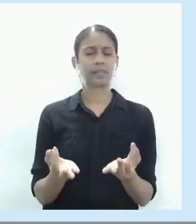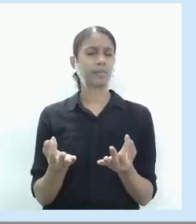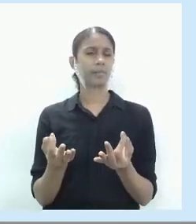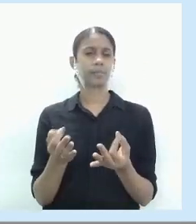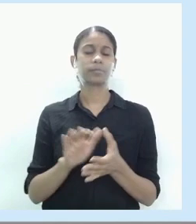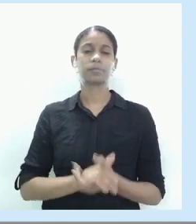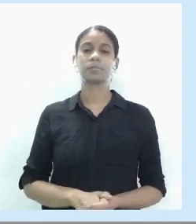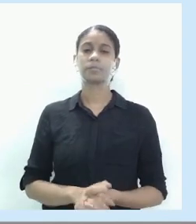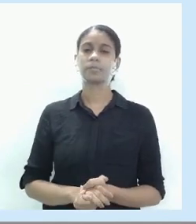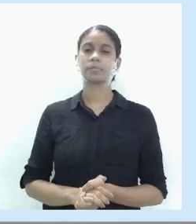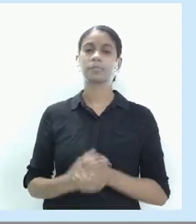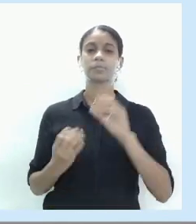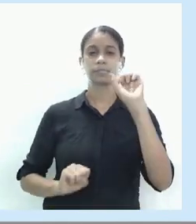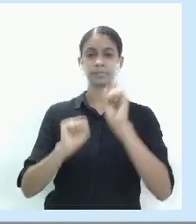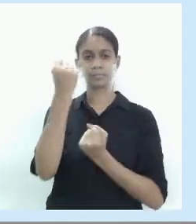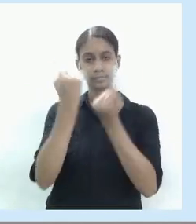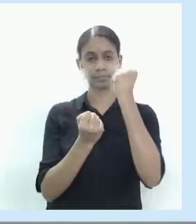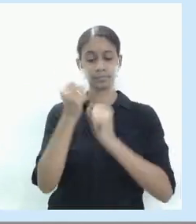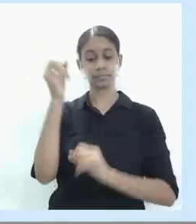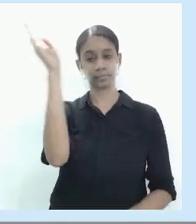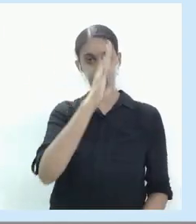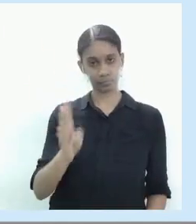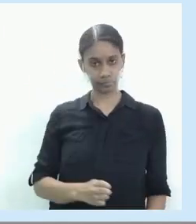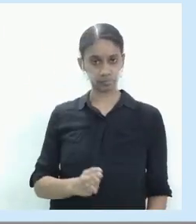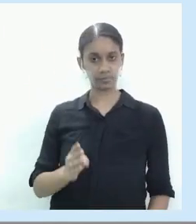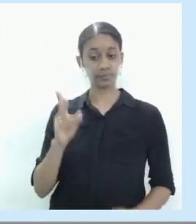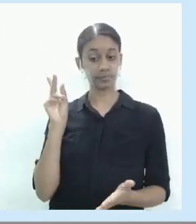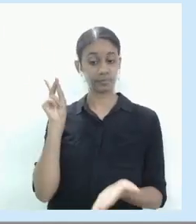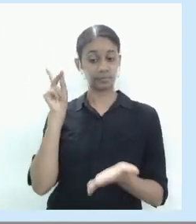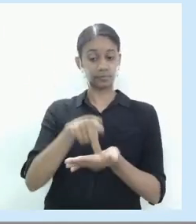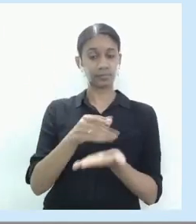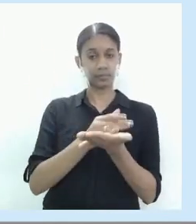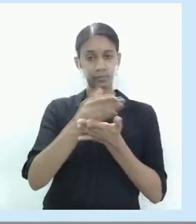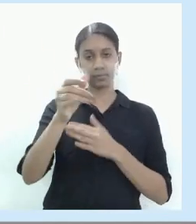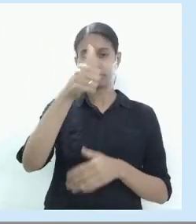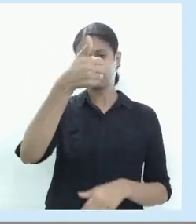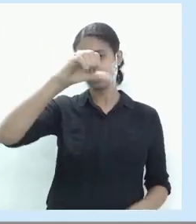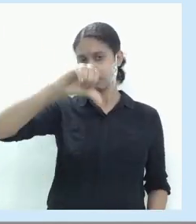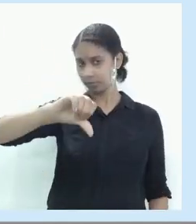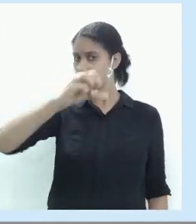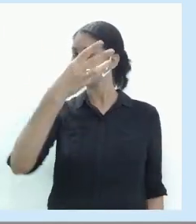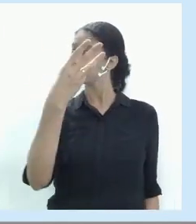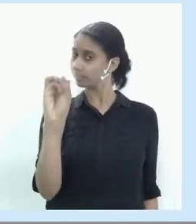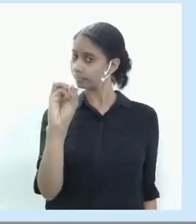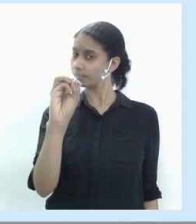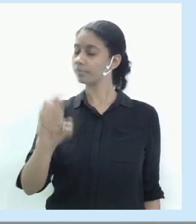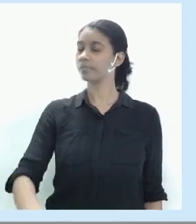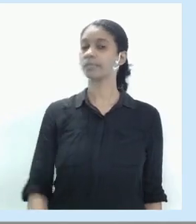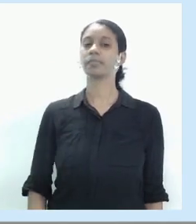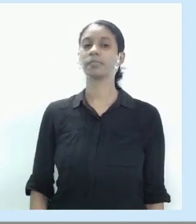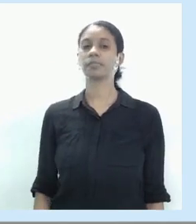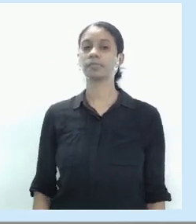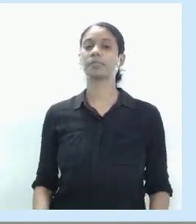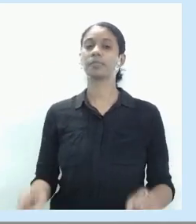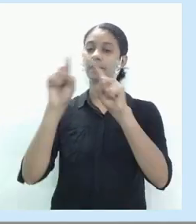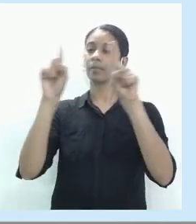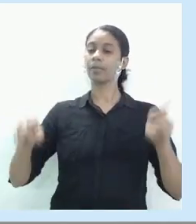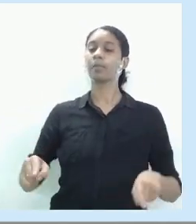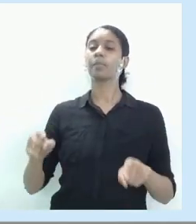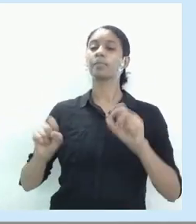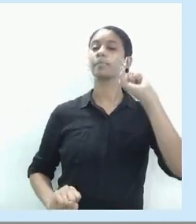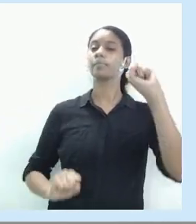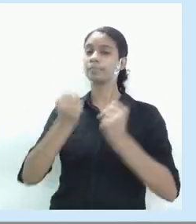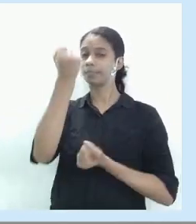A industrialização brasileira efetiva começa a partir de 1930 com o projeto de